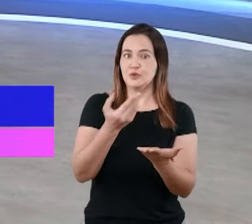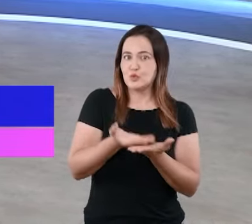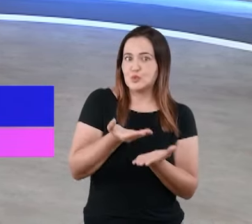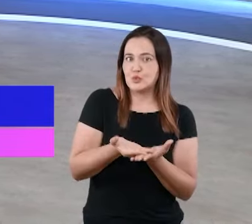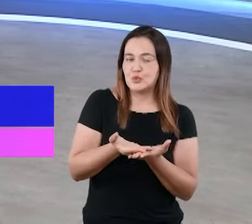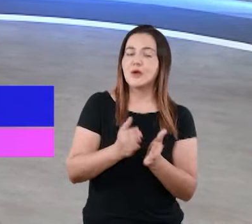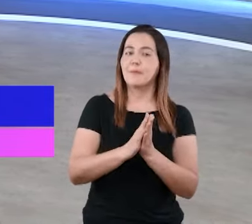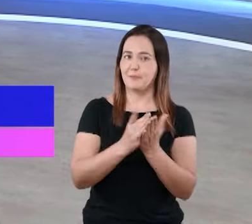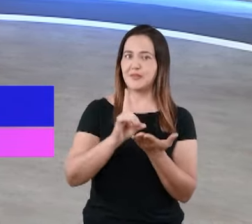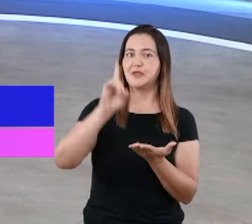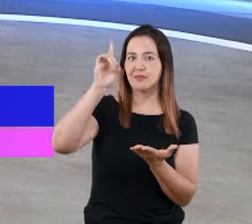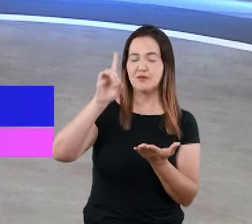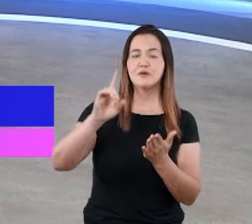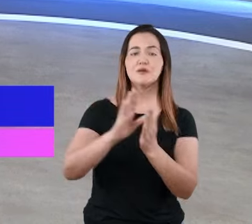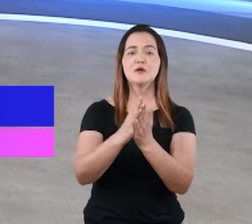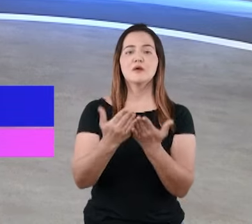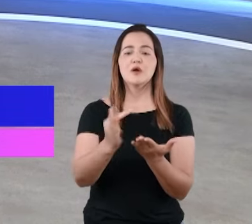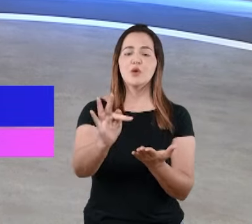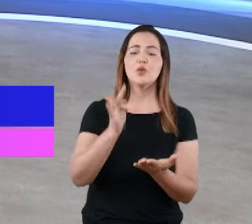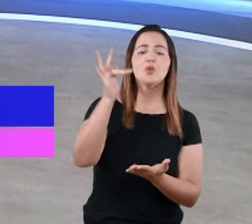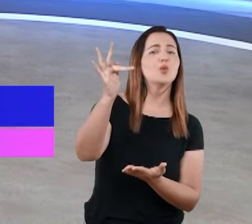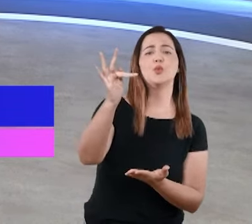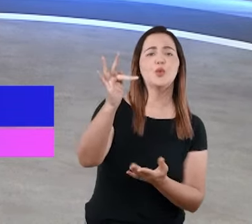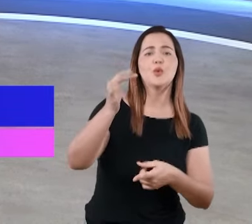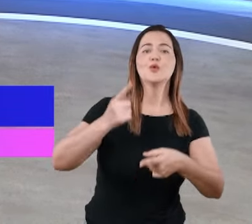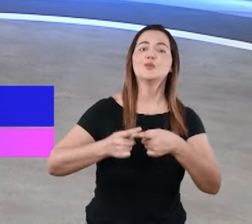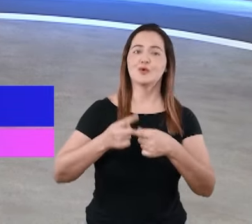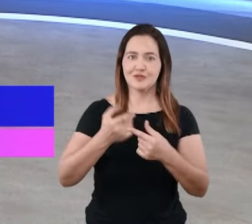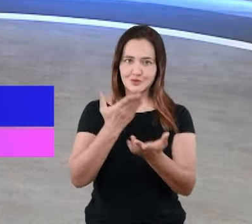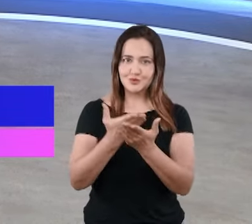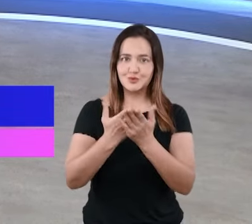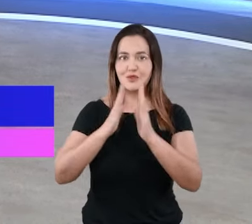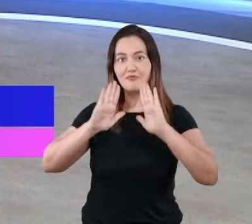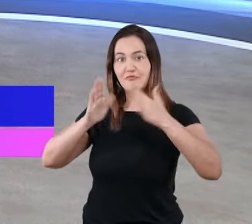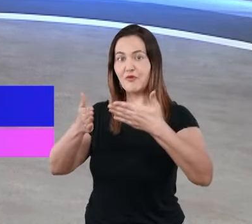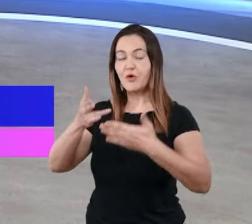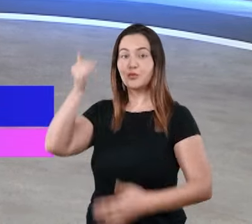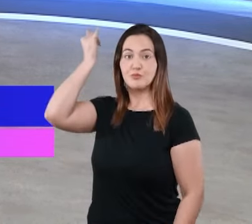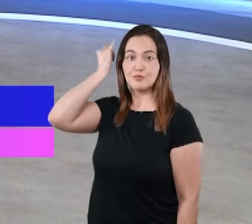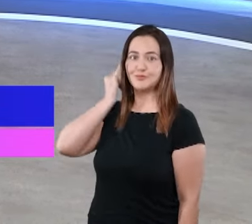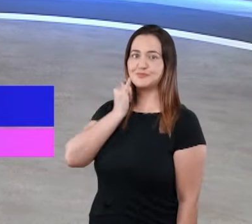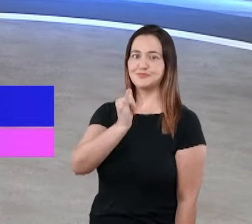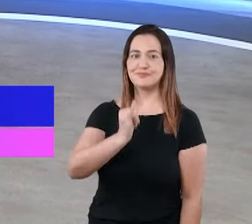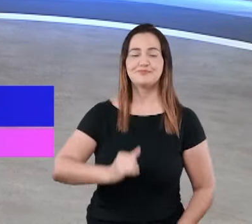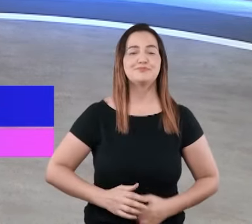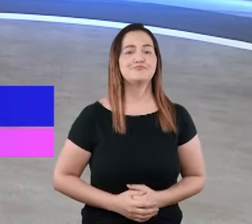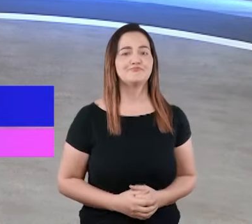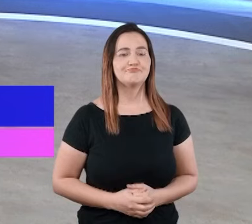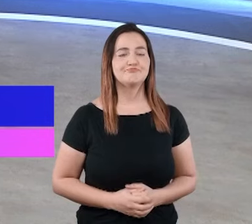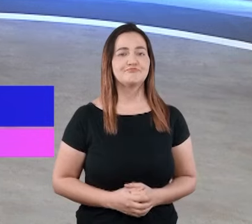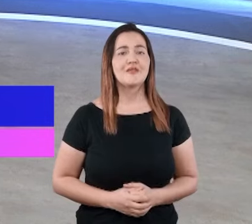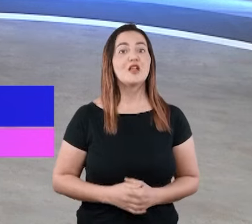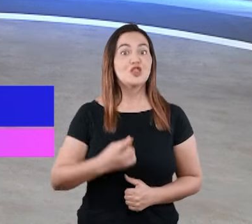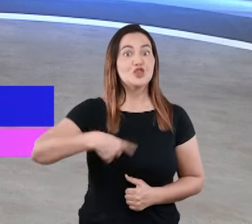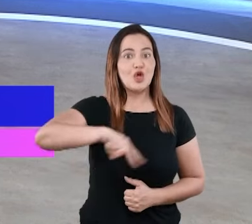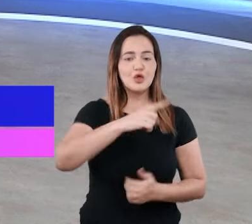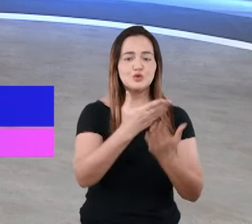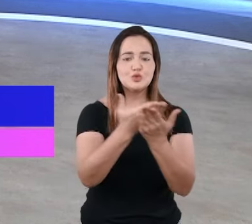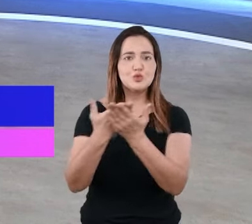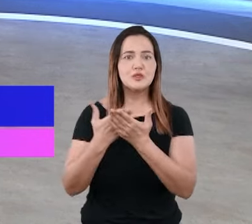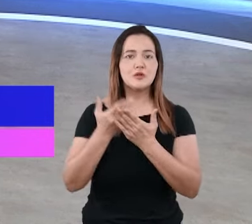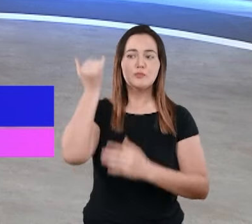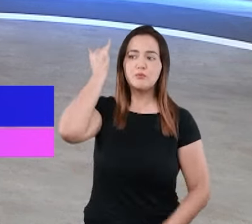discutimos a Bíblia e do futuro porque nós estudamos as profecias. Muitas vezes, para entender as